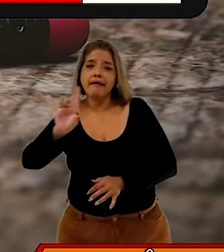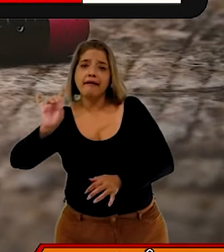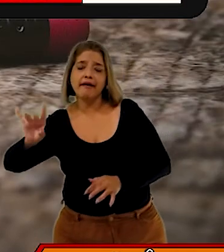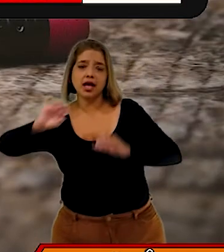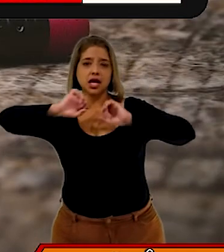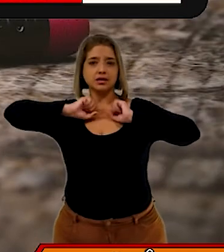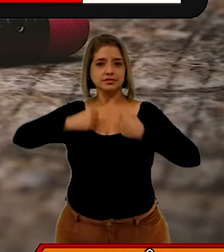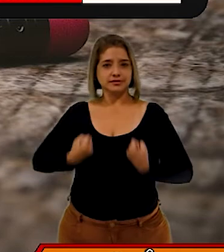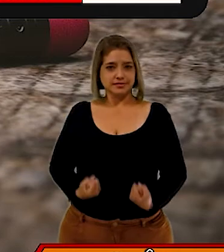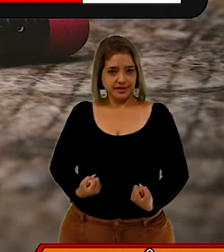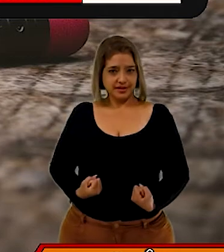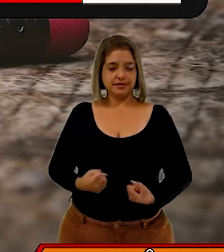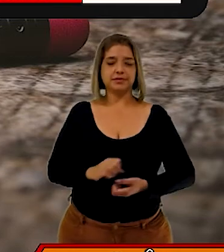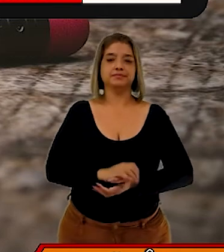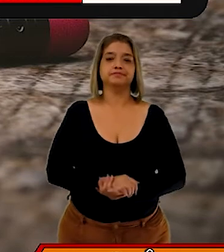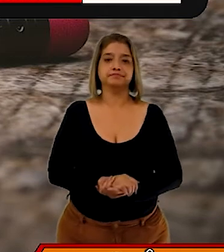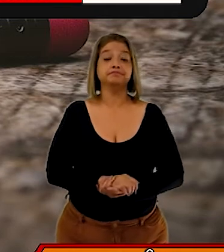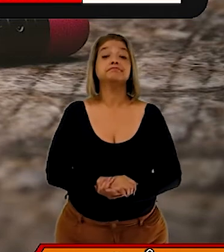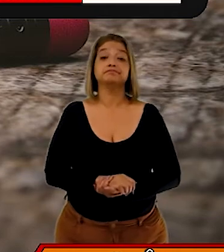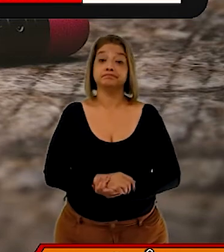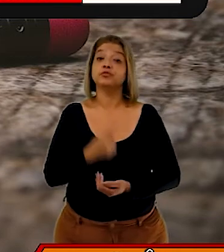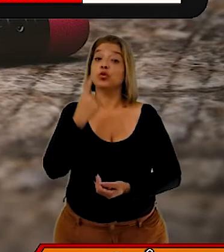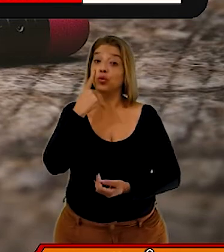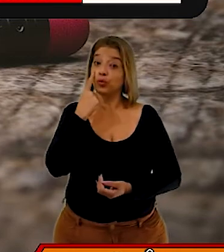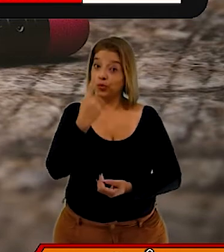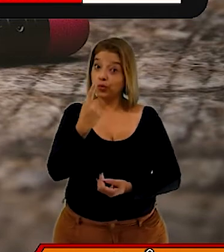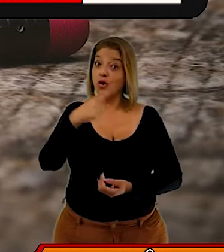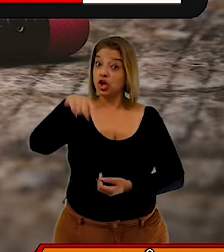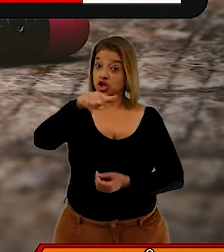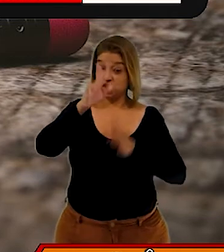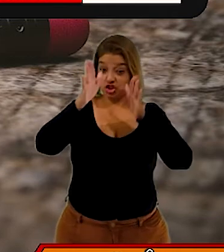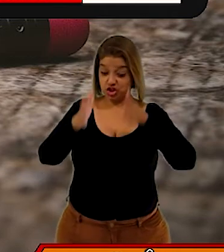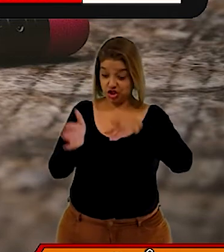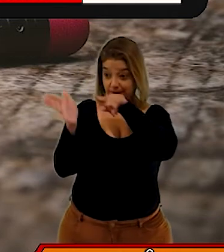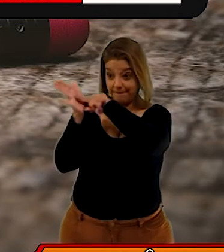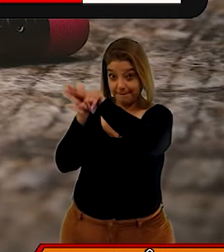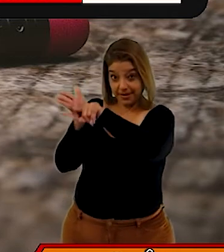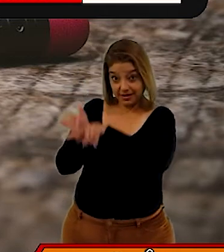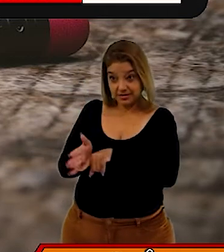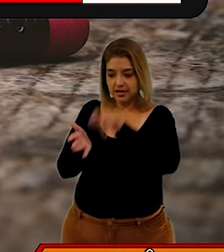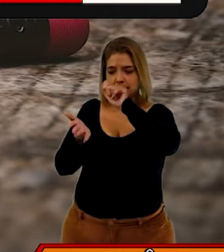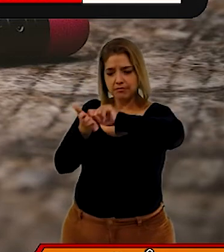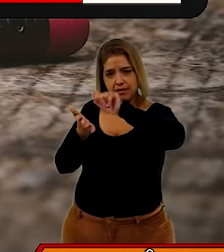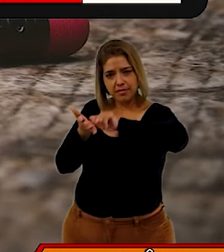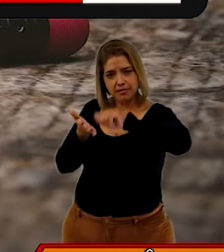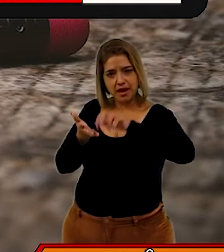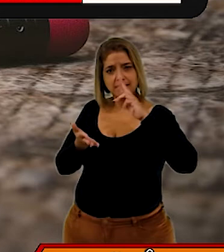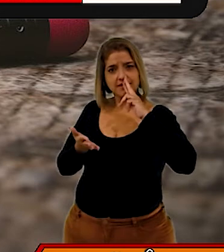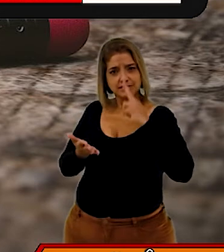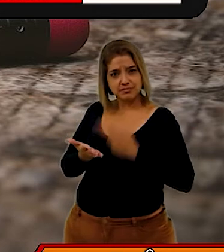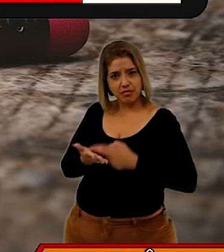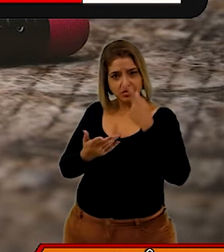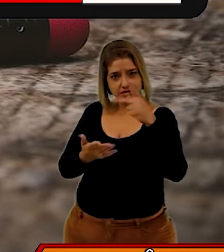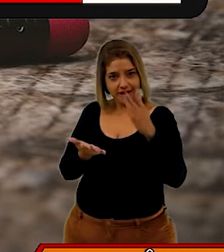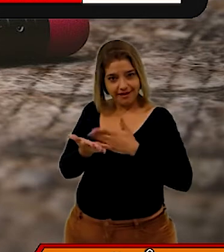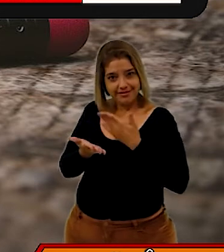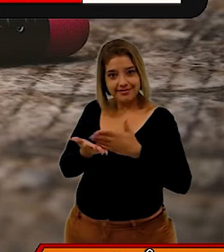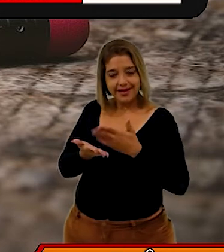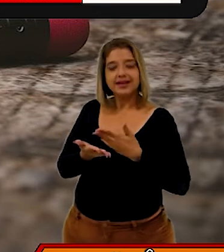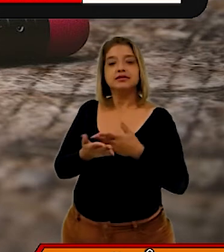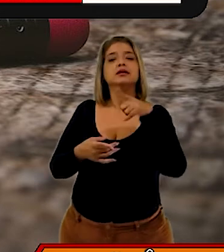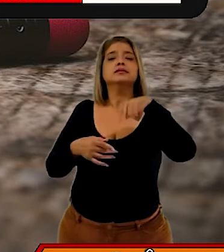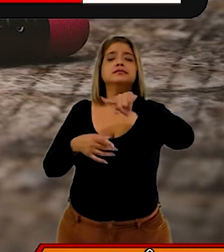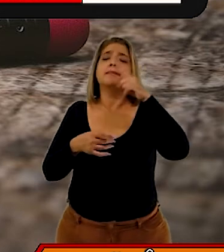Olha só pessoal, depois que você pesquisou e escreveu sua resposta aí no seu caderno,